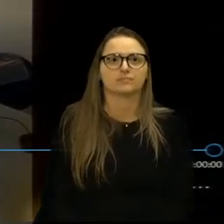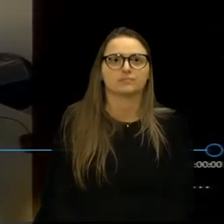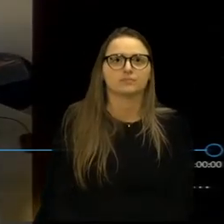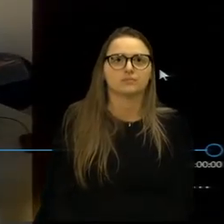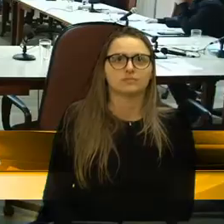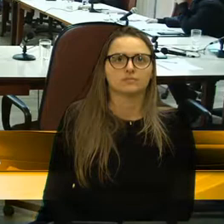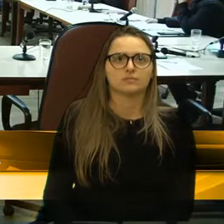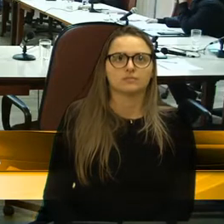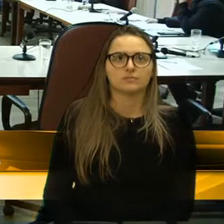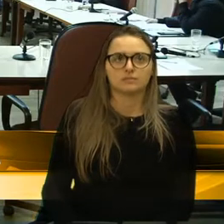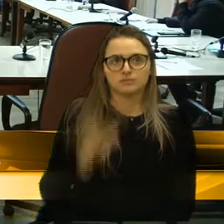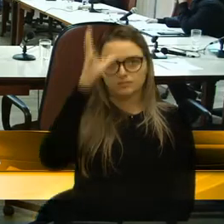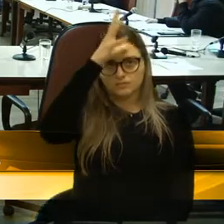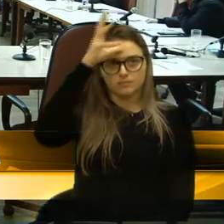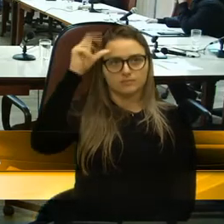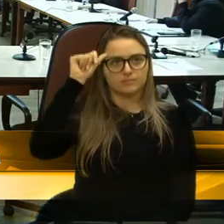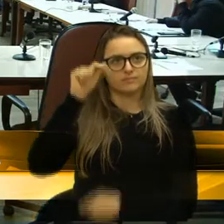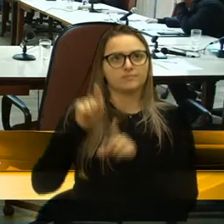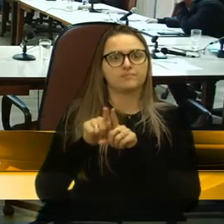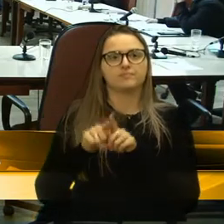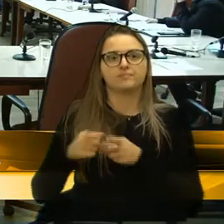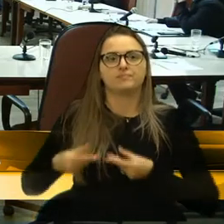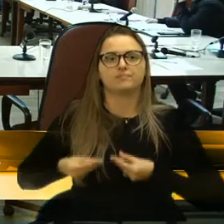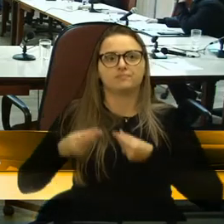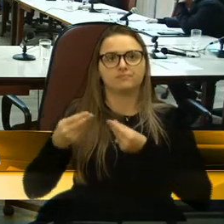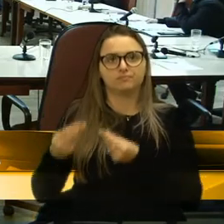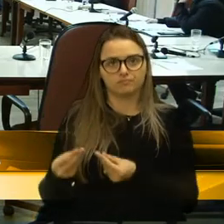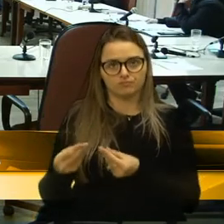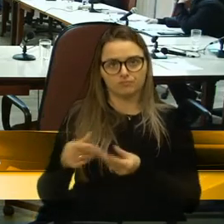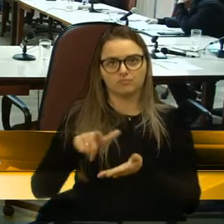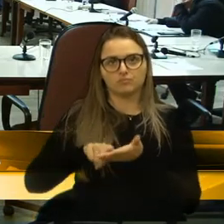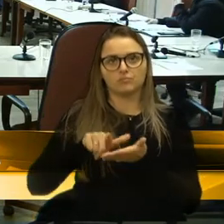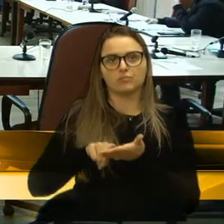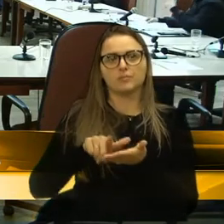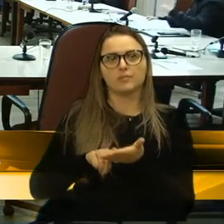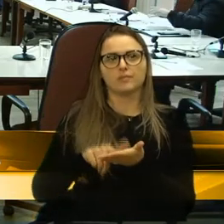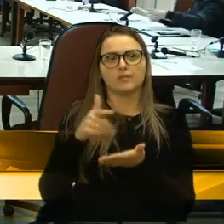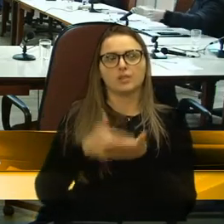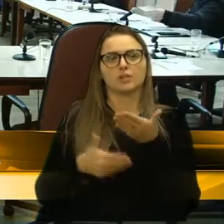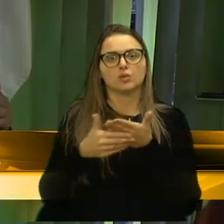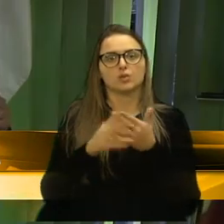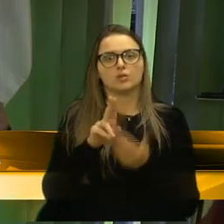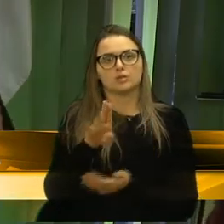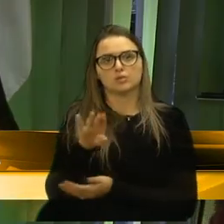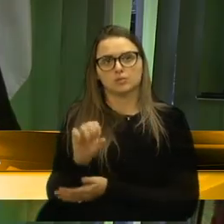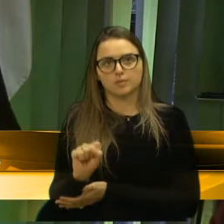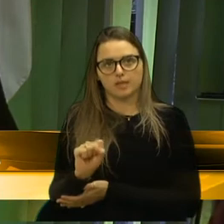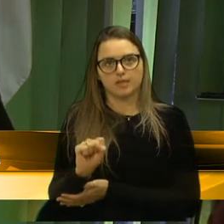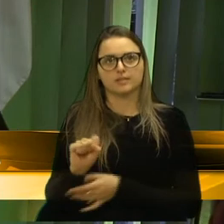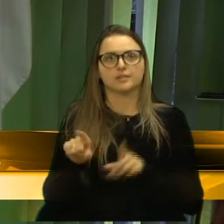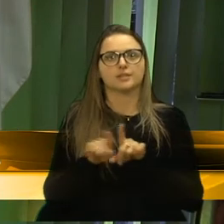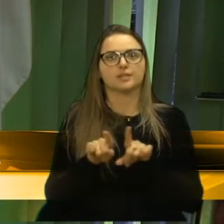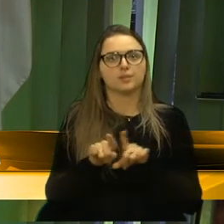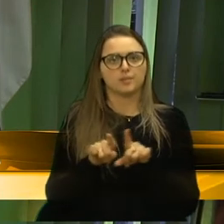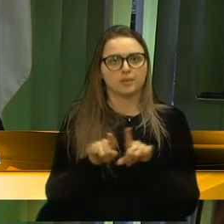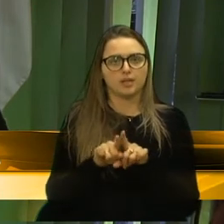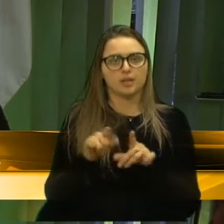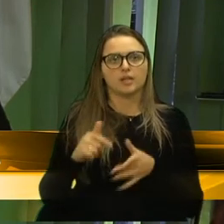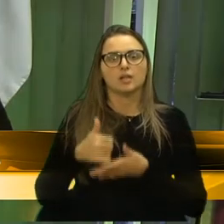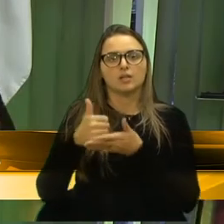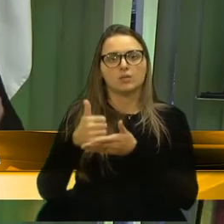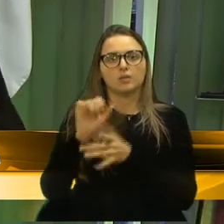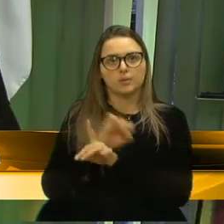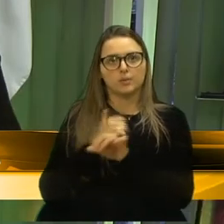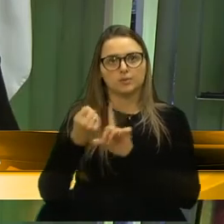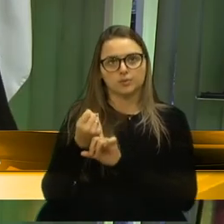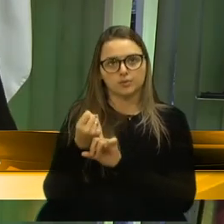A prefeitura vai estar distribuindo, especialmente o flyer, nas unidades básicas de saúde, na assistência social,